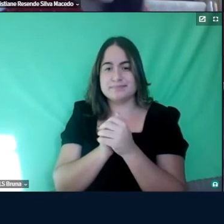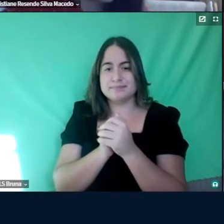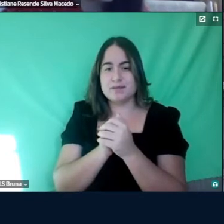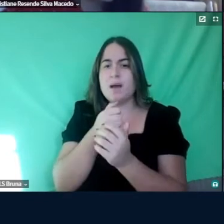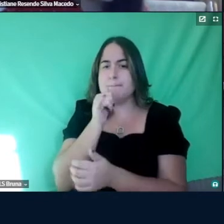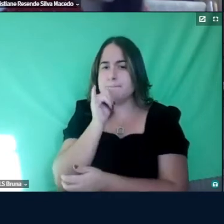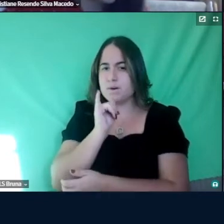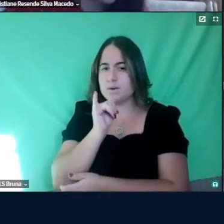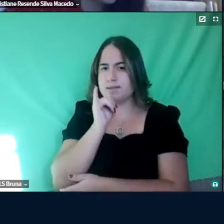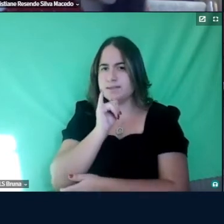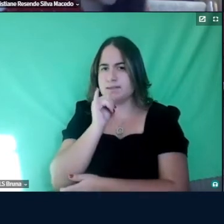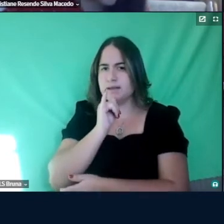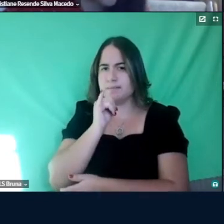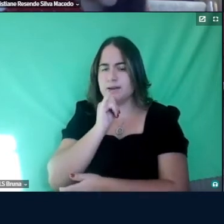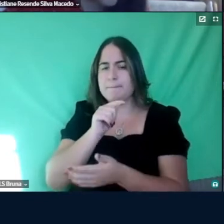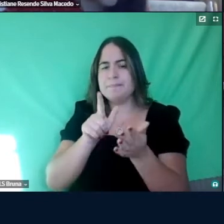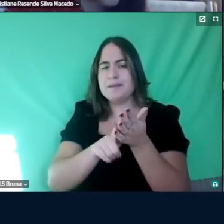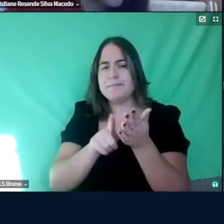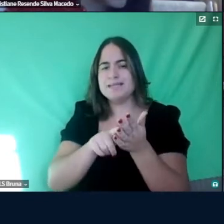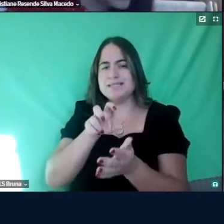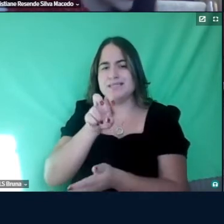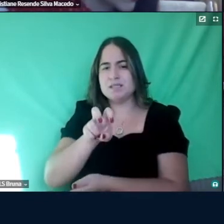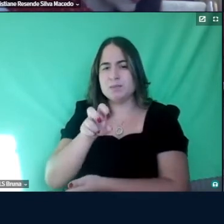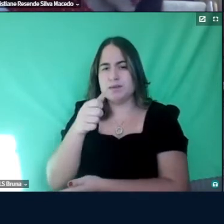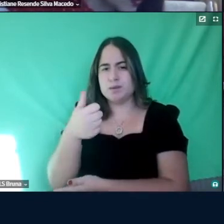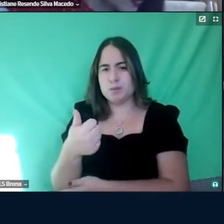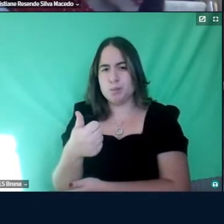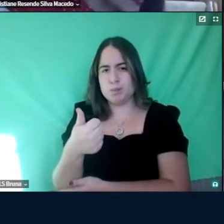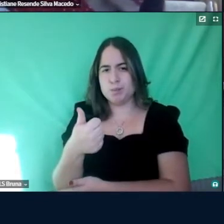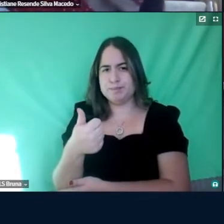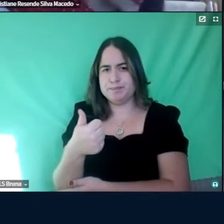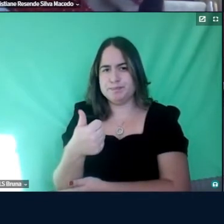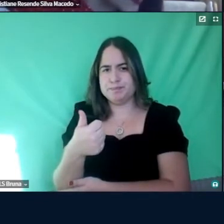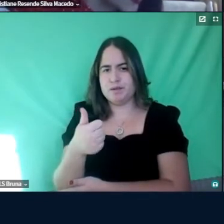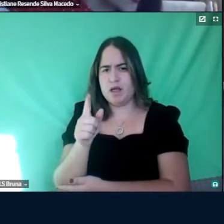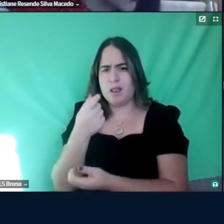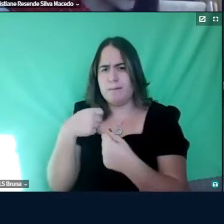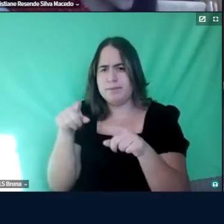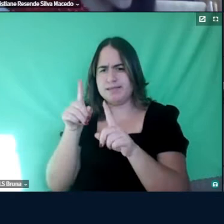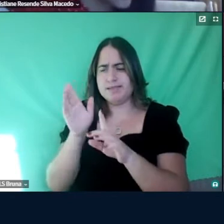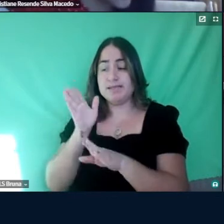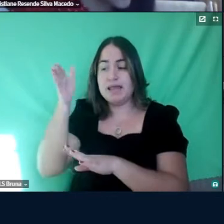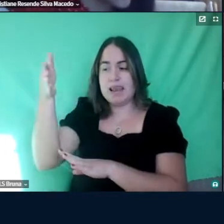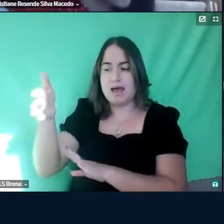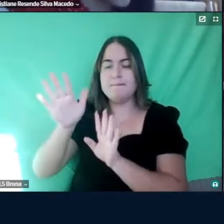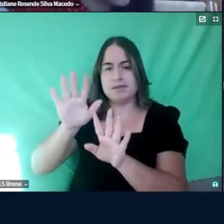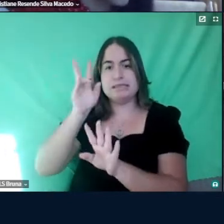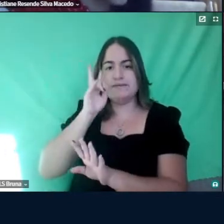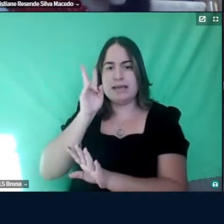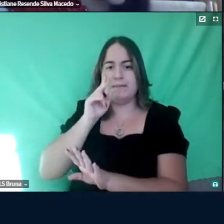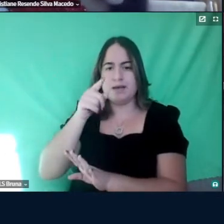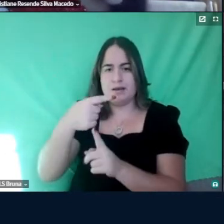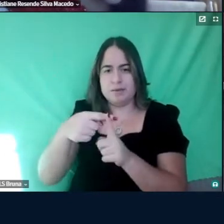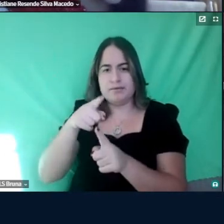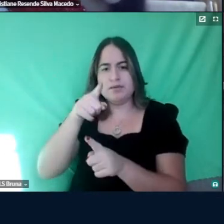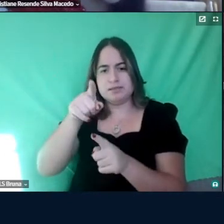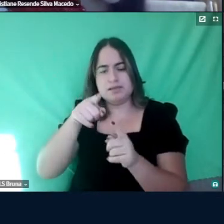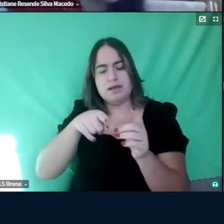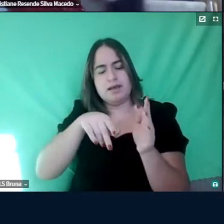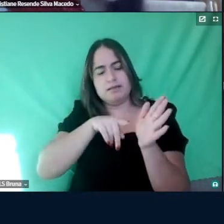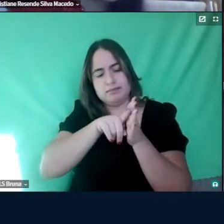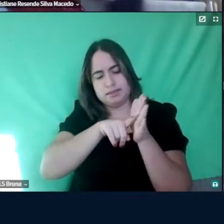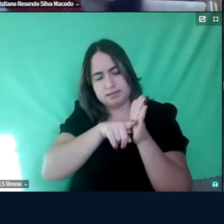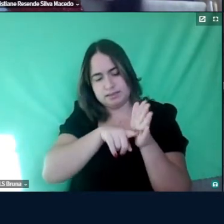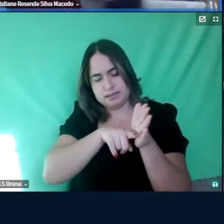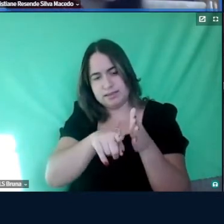por exemplo, não é na página 51, não precisa ir lá não, mas você vai lembrar, porque você conhece sua dissertação melhor que